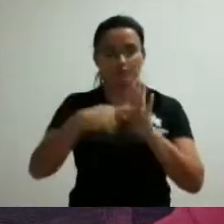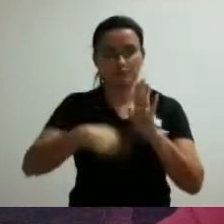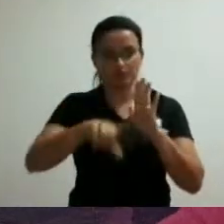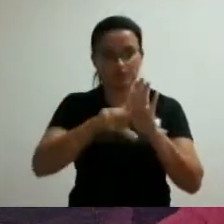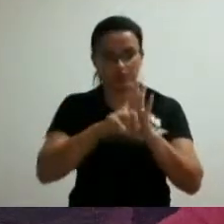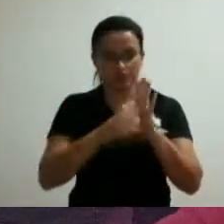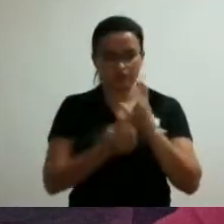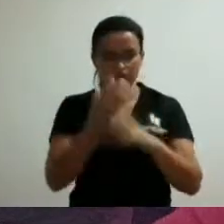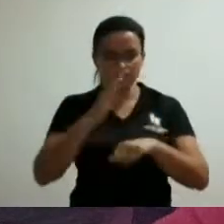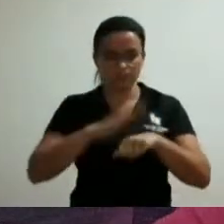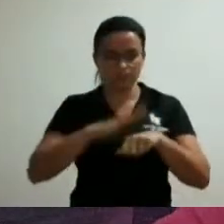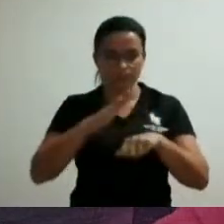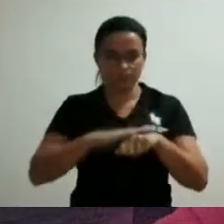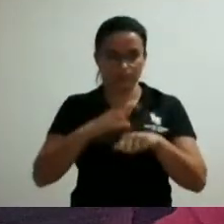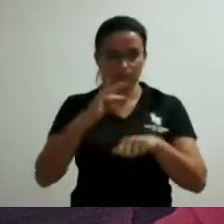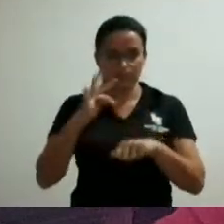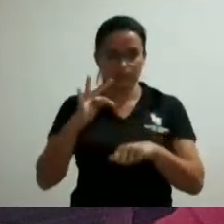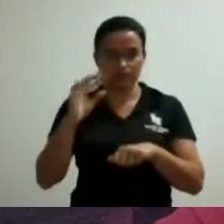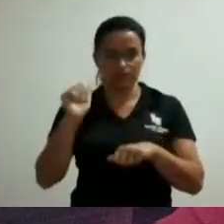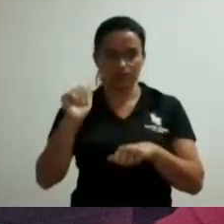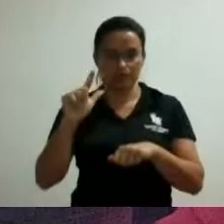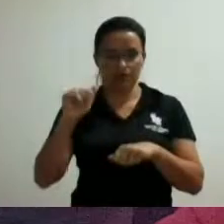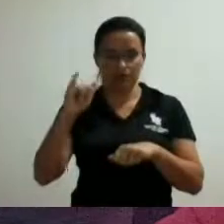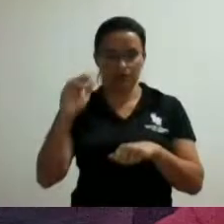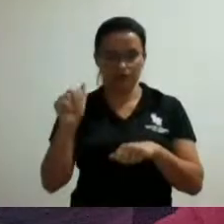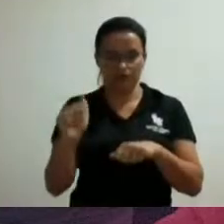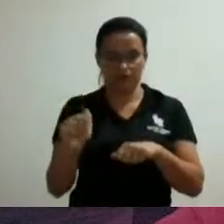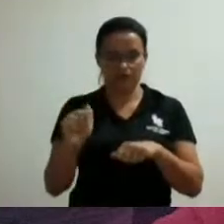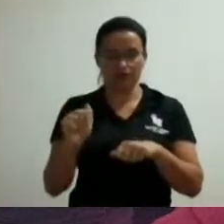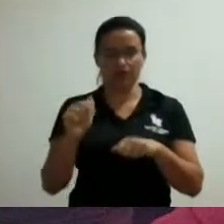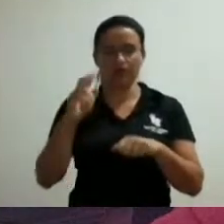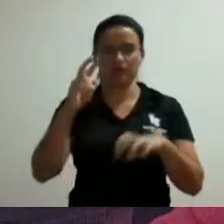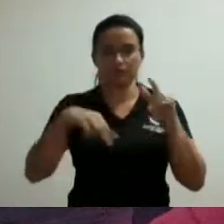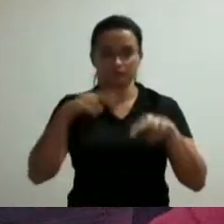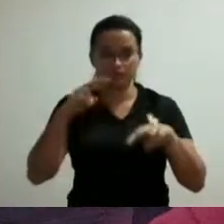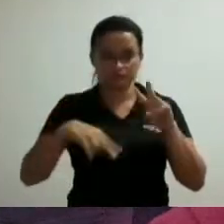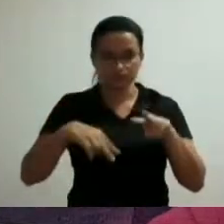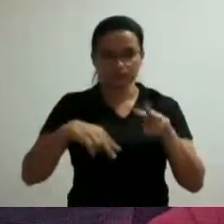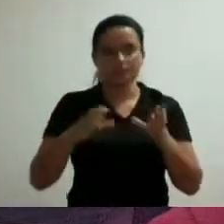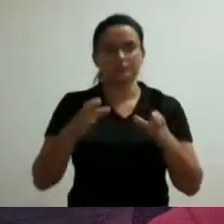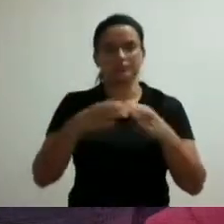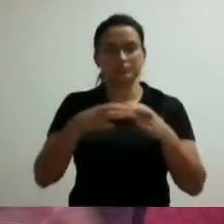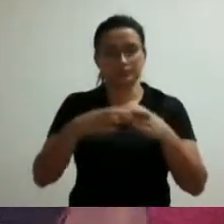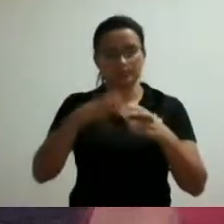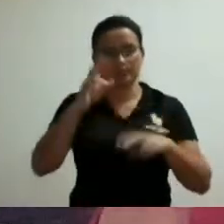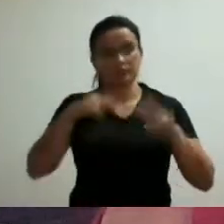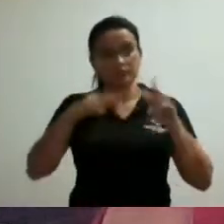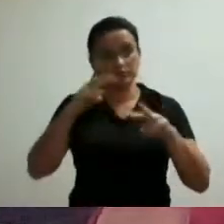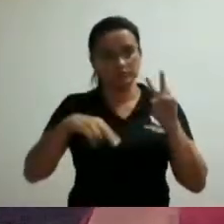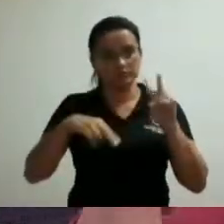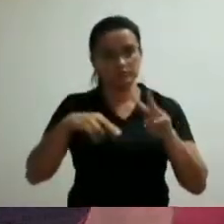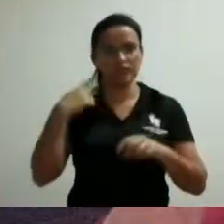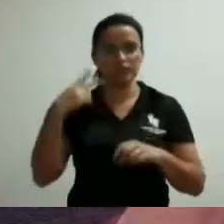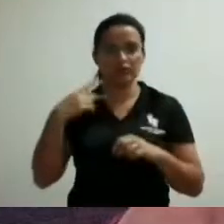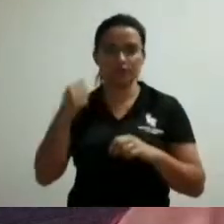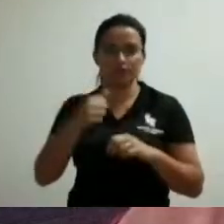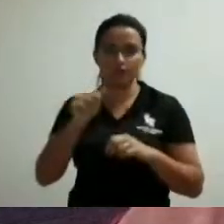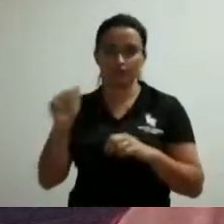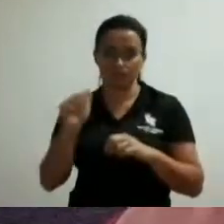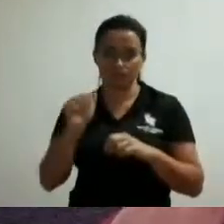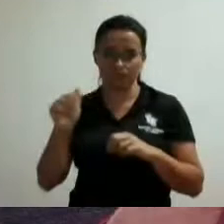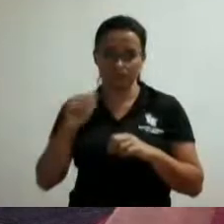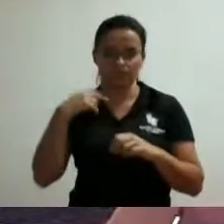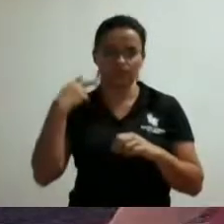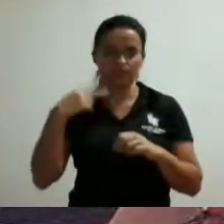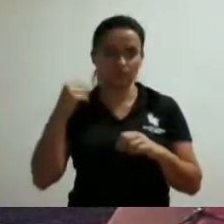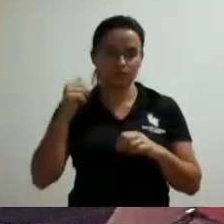autoria da vereadora Thalia Sobral coro maioria simples observação vista vereador doutor antônio aguiar vereador andré luiz vereador nilton